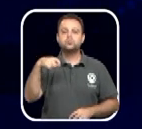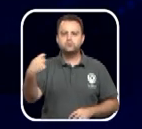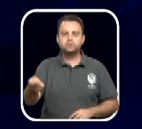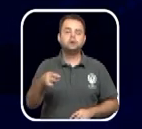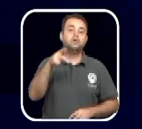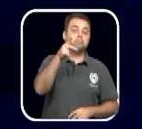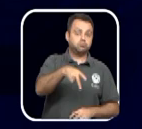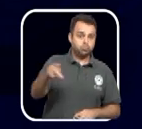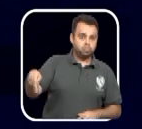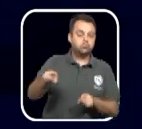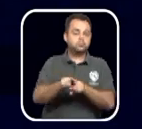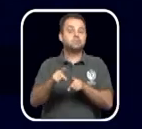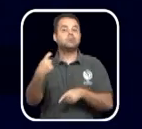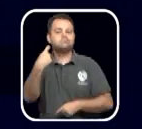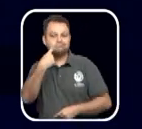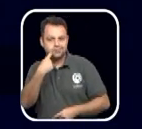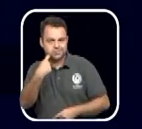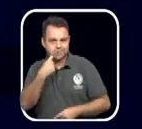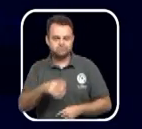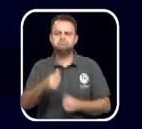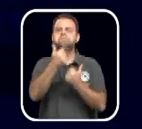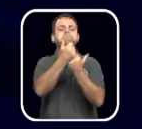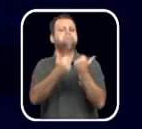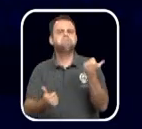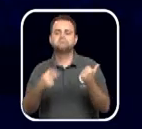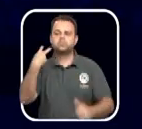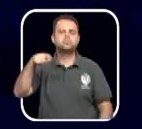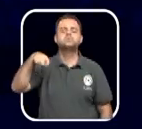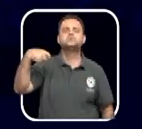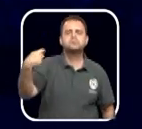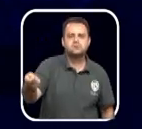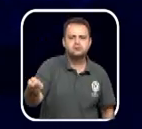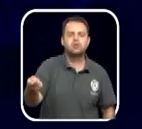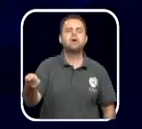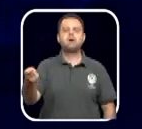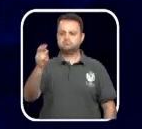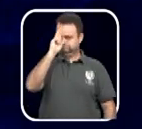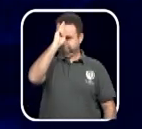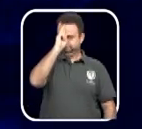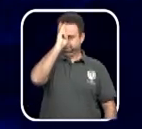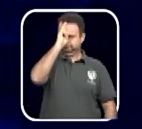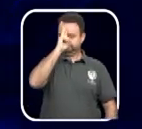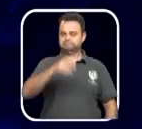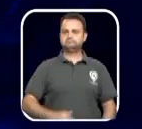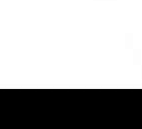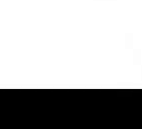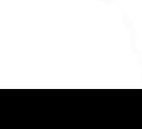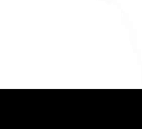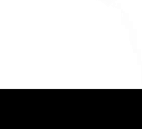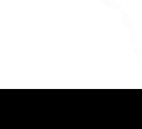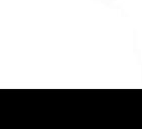vereadores Renato Pupo e Celso Peixão. O suplente da Comissão é o vereador Rocine Diniz.